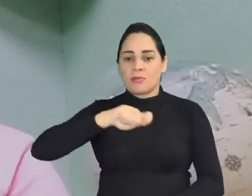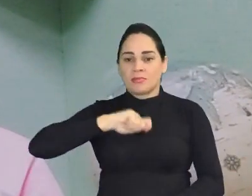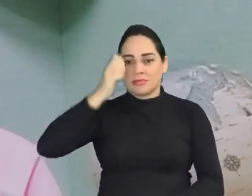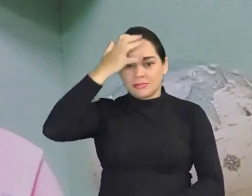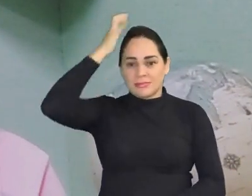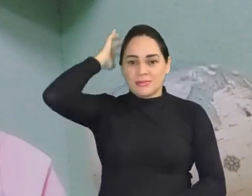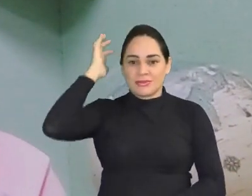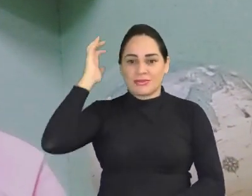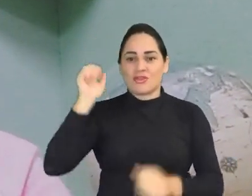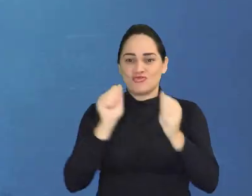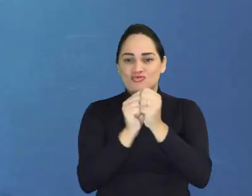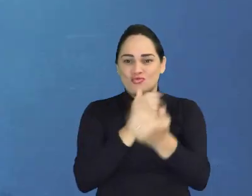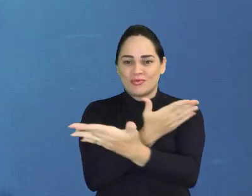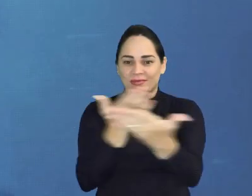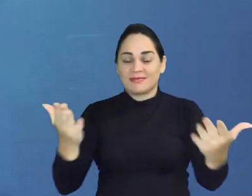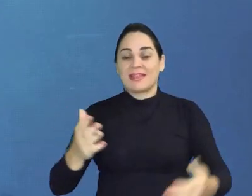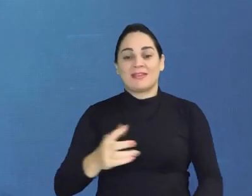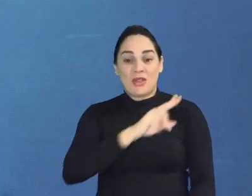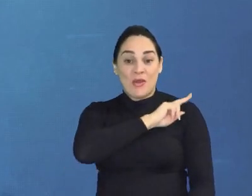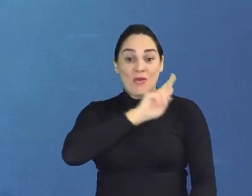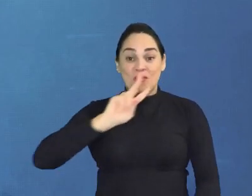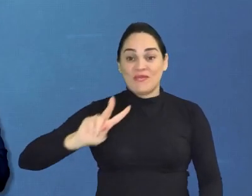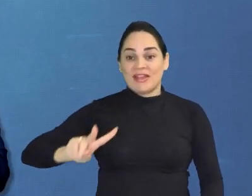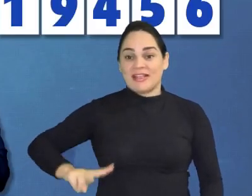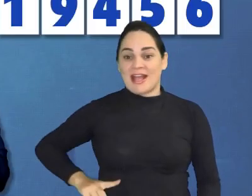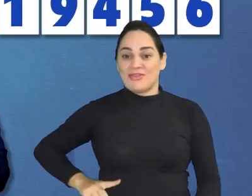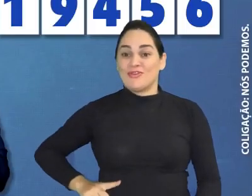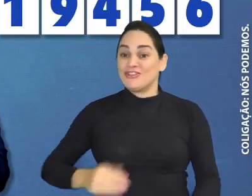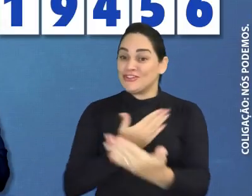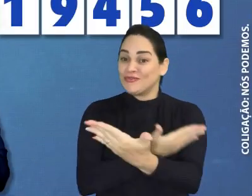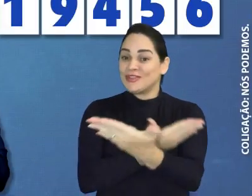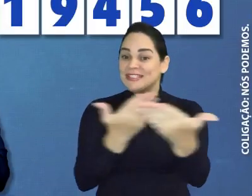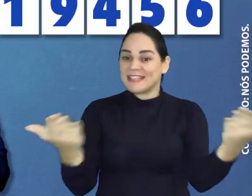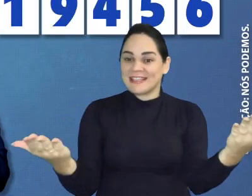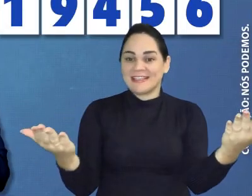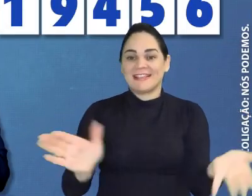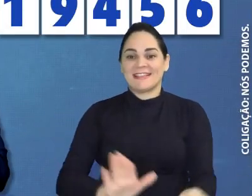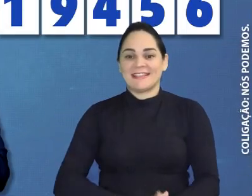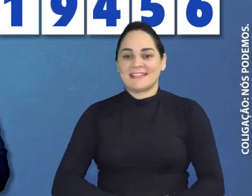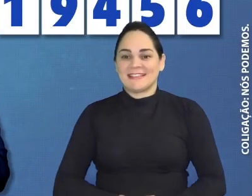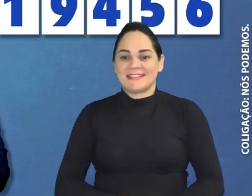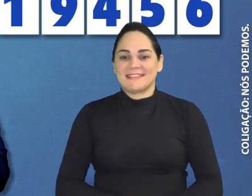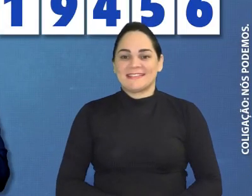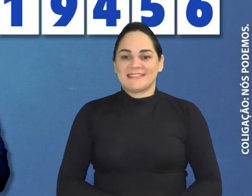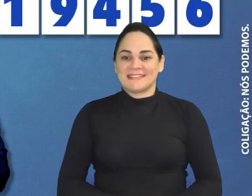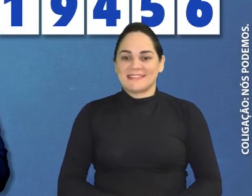Sou Paulo Machado, sou você. Paulo Machado, o vereador de vocês.